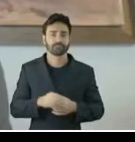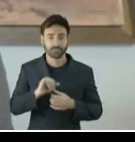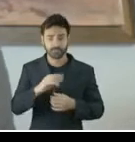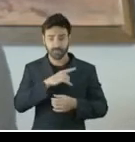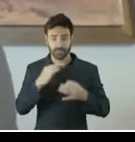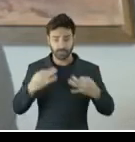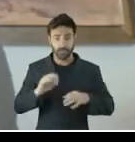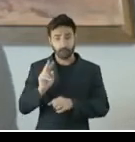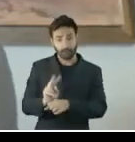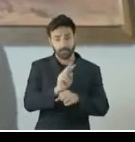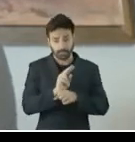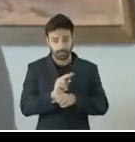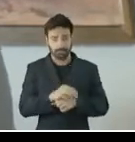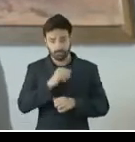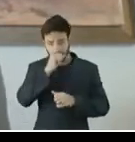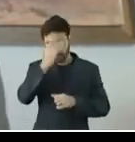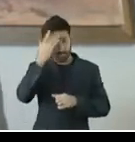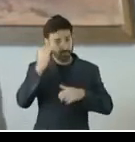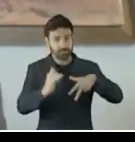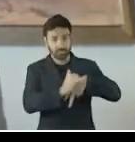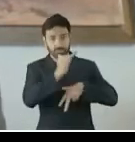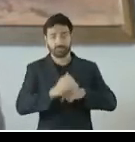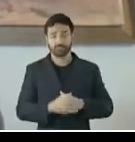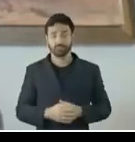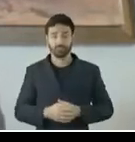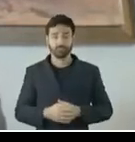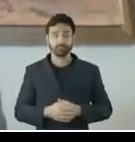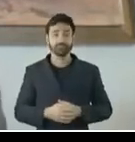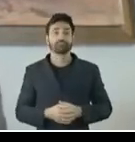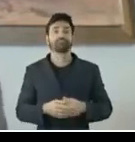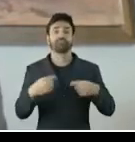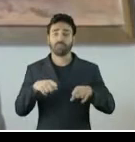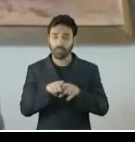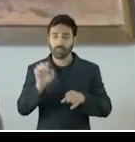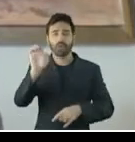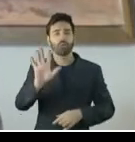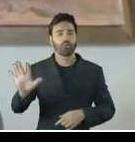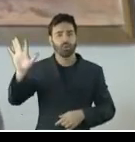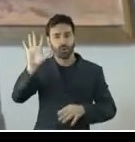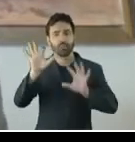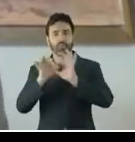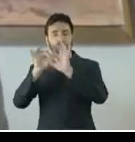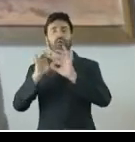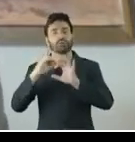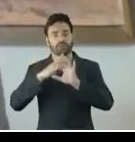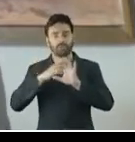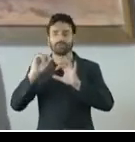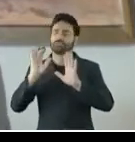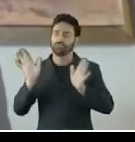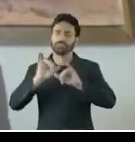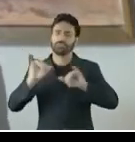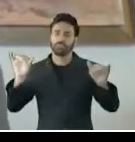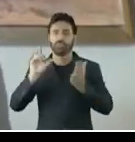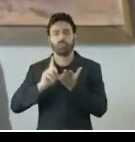suficiente aos afetados. Da mesma forma, o Parlamento da União Europeia encomendou estudos e publicou artigos sobre o assunto,